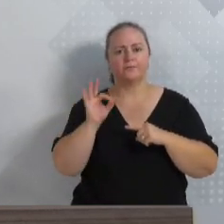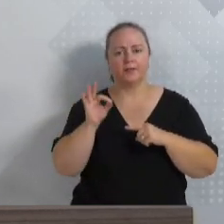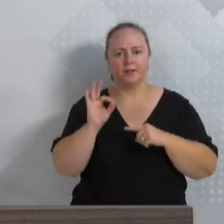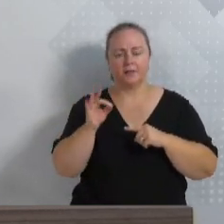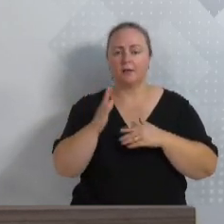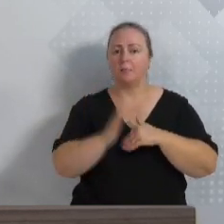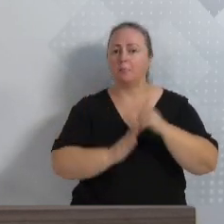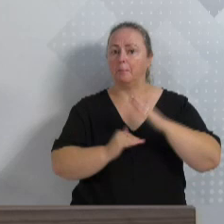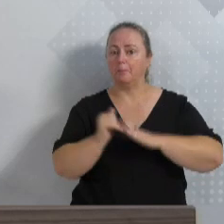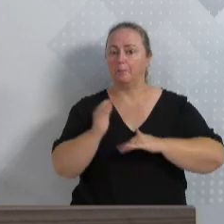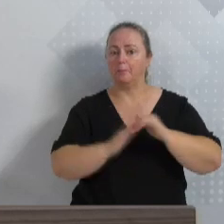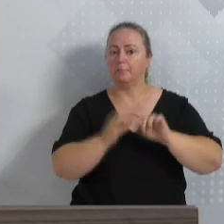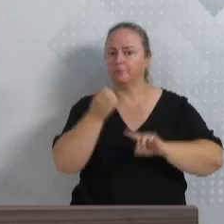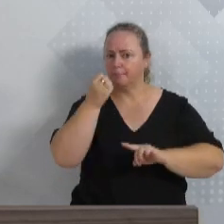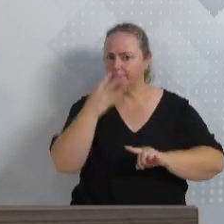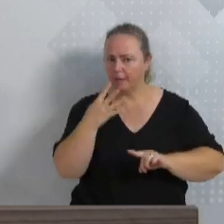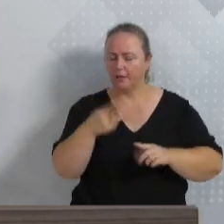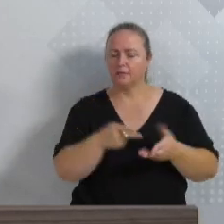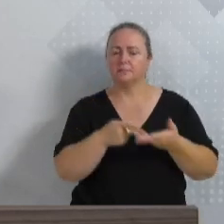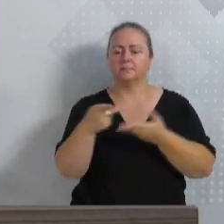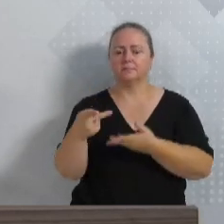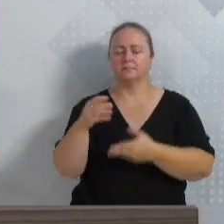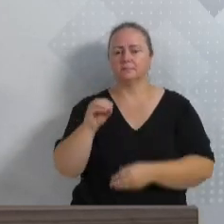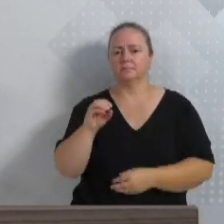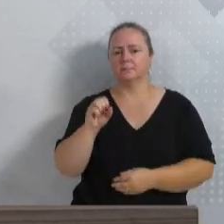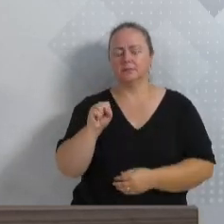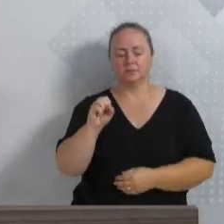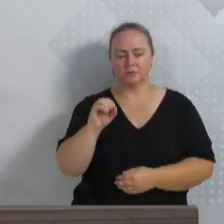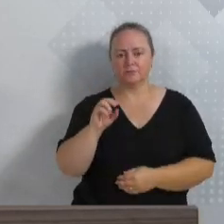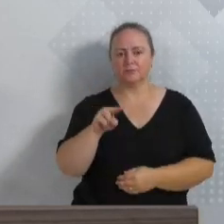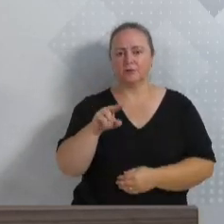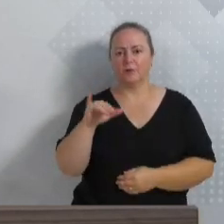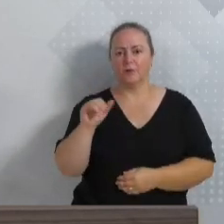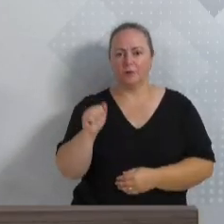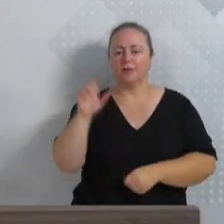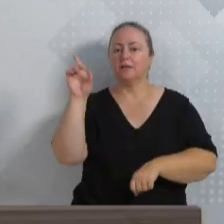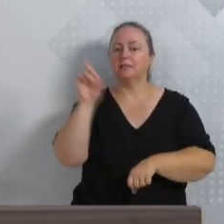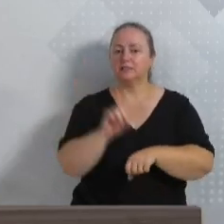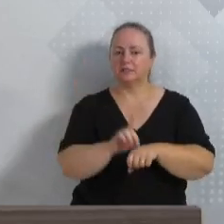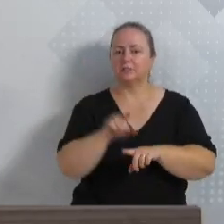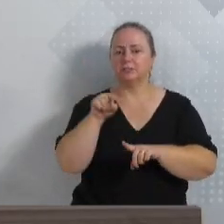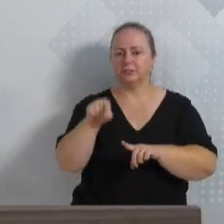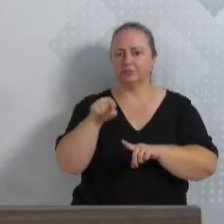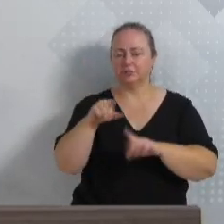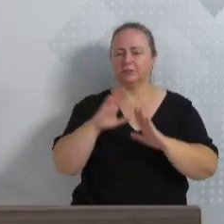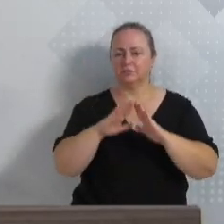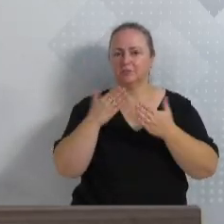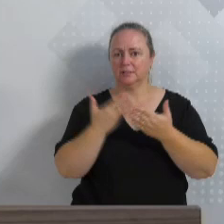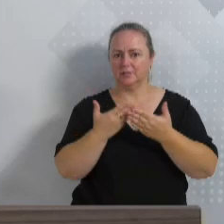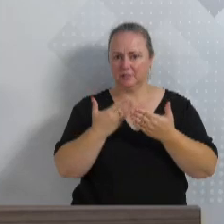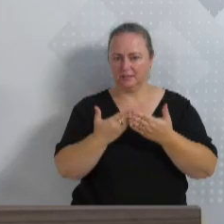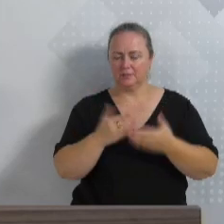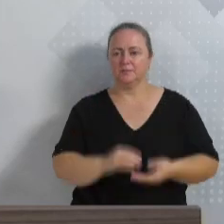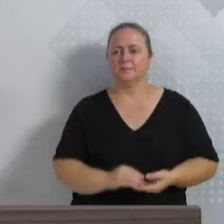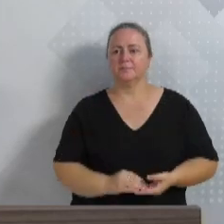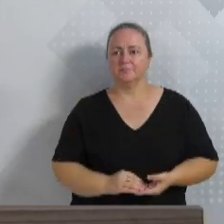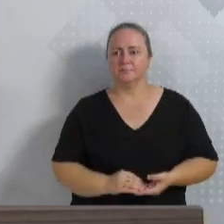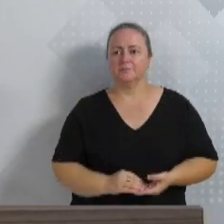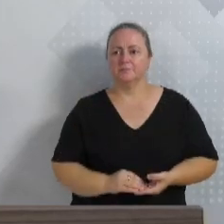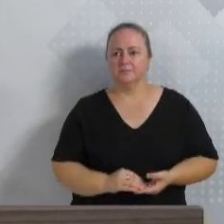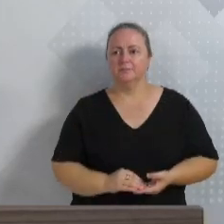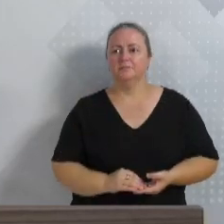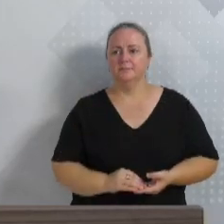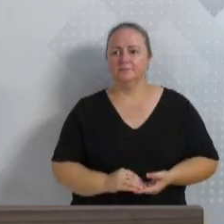estão indo muito bem, visitei a Sônia lá, que é a diretora lá daquela unidade de